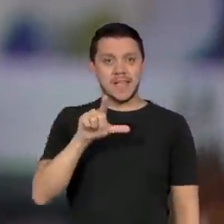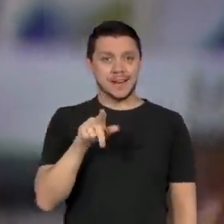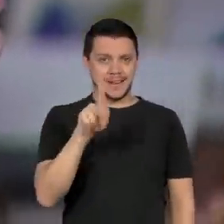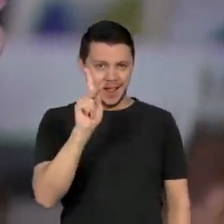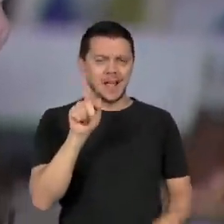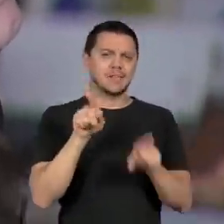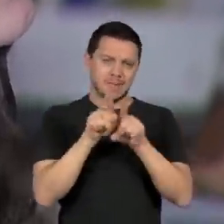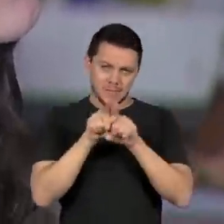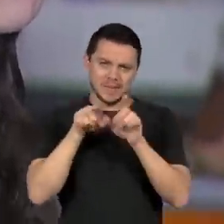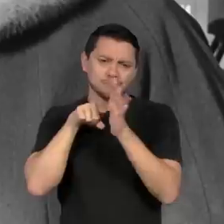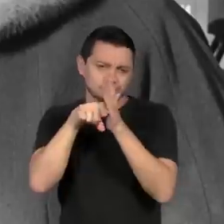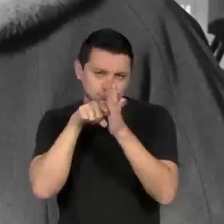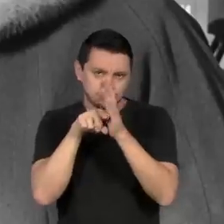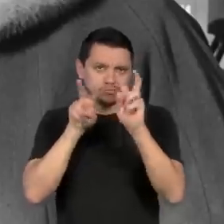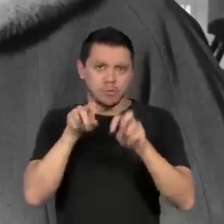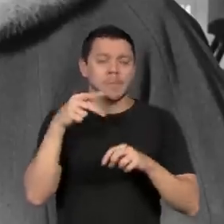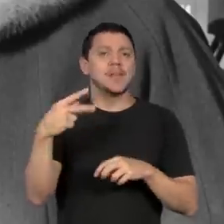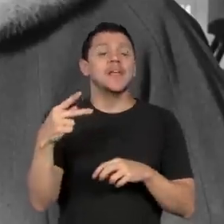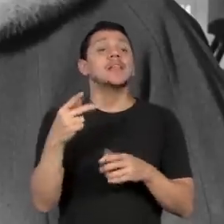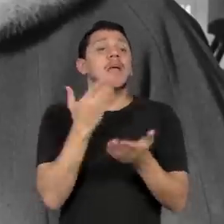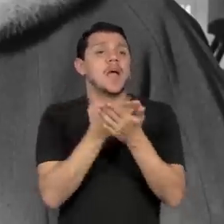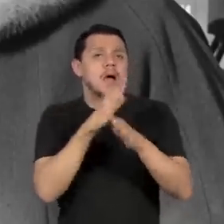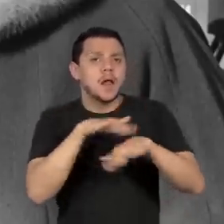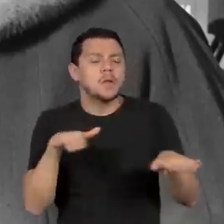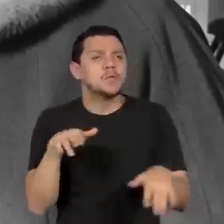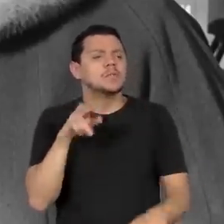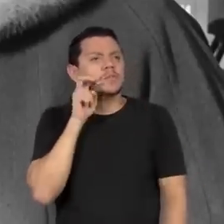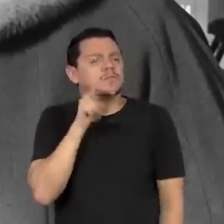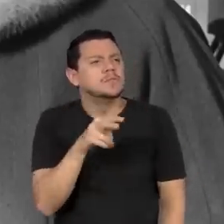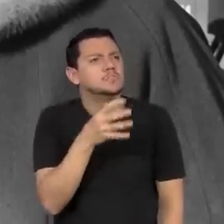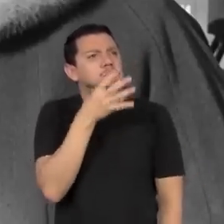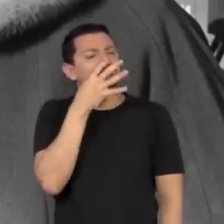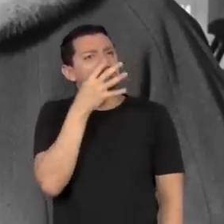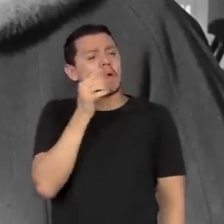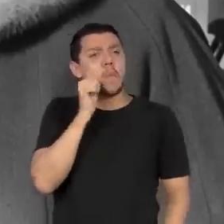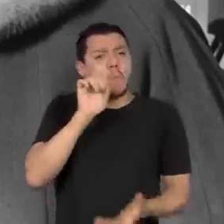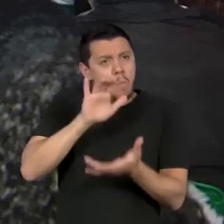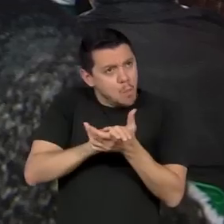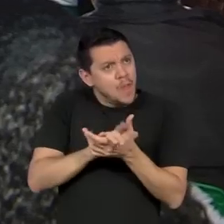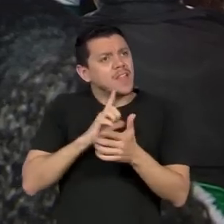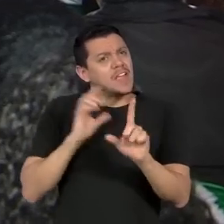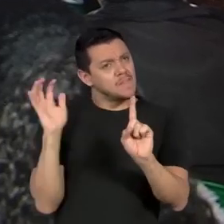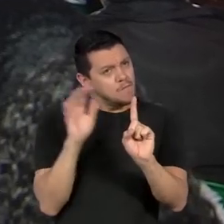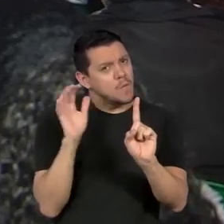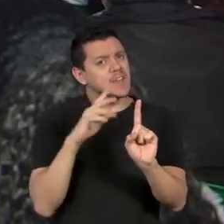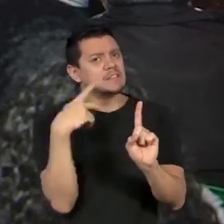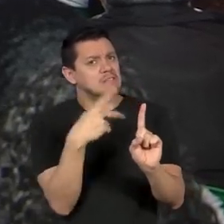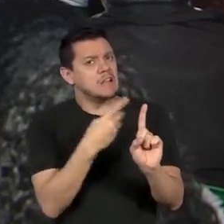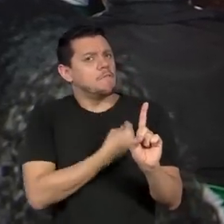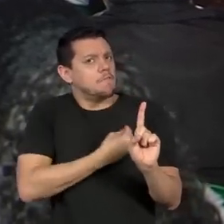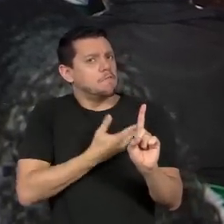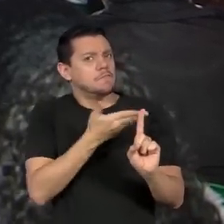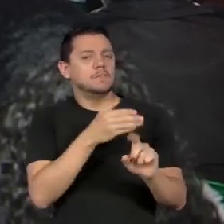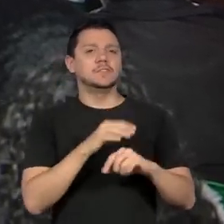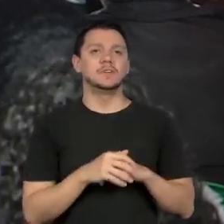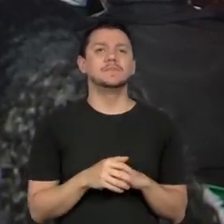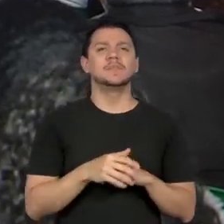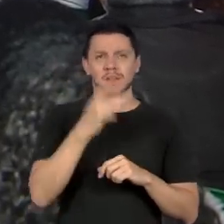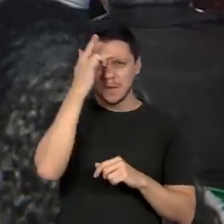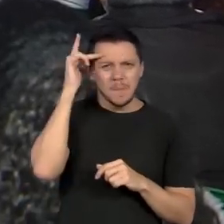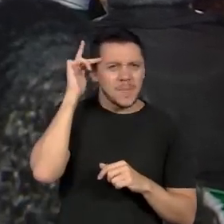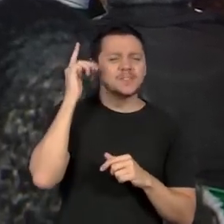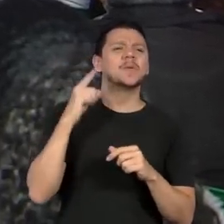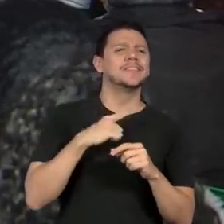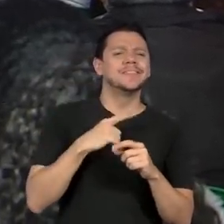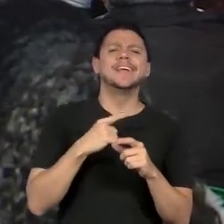surpreenderam com a influência que a esposa do líder americano teve na vida dele. As pessoas meio que questionavam se ele teria